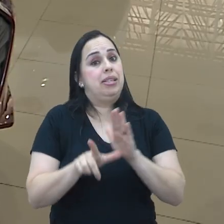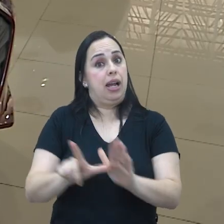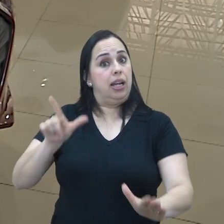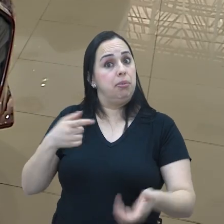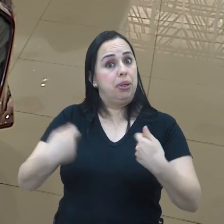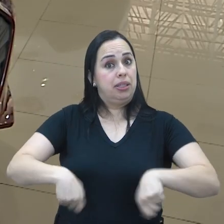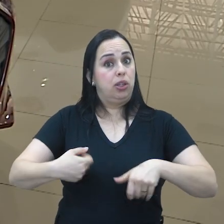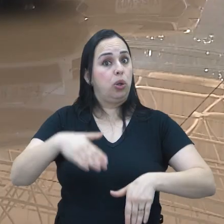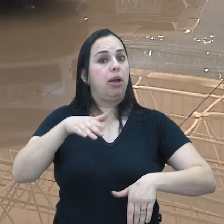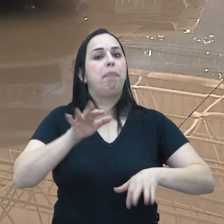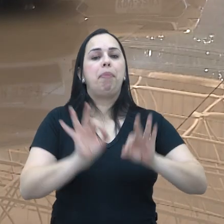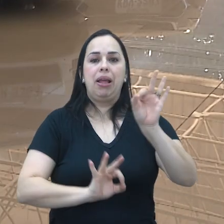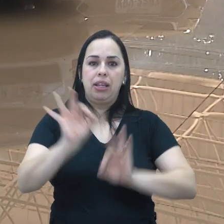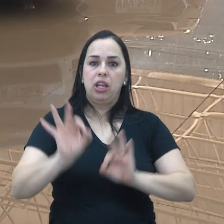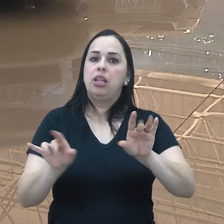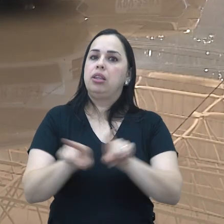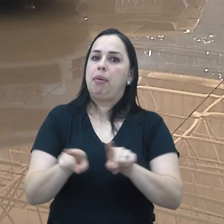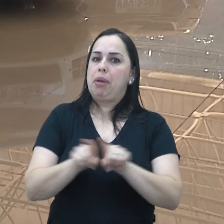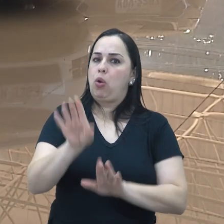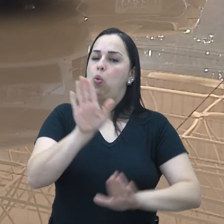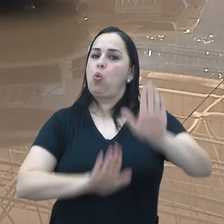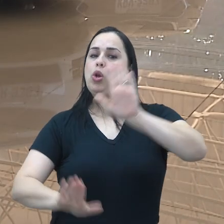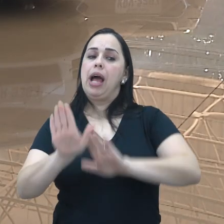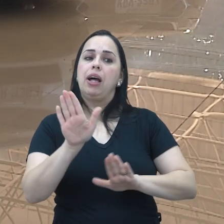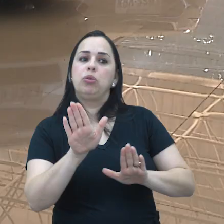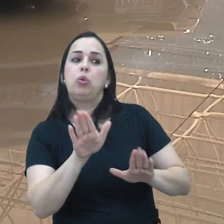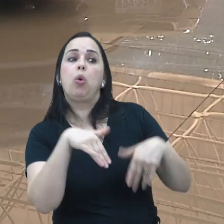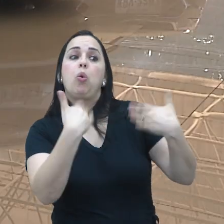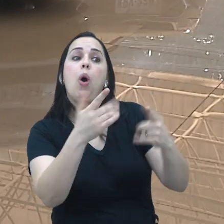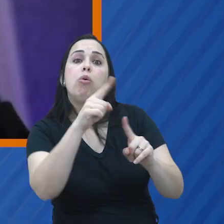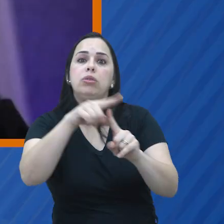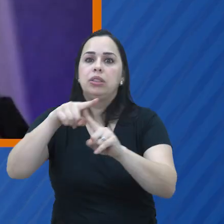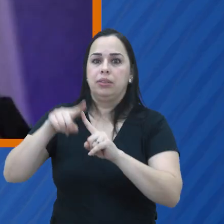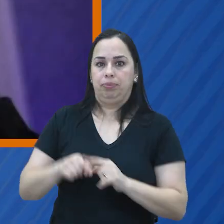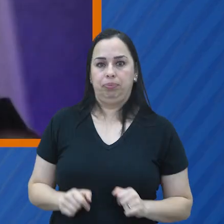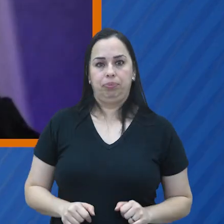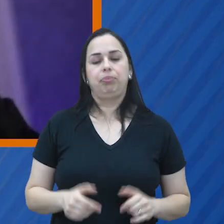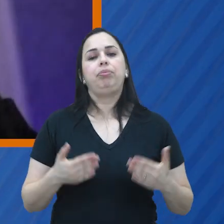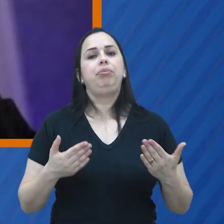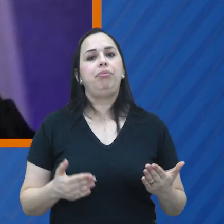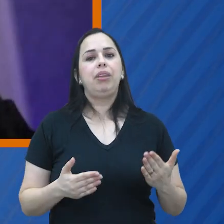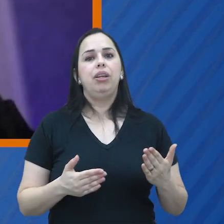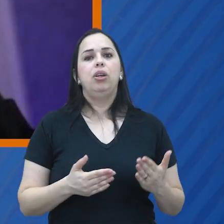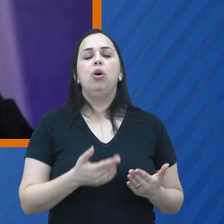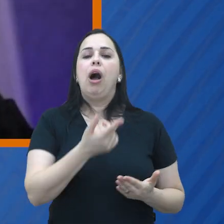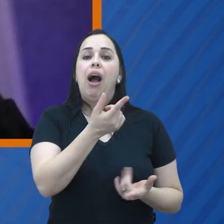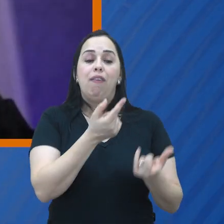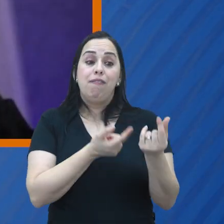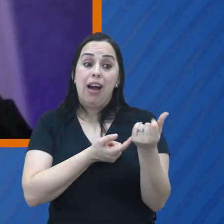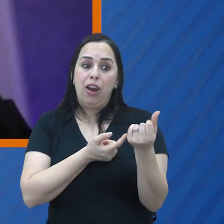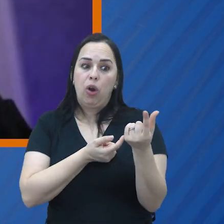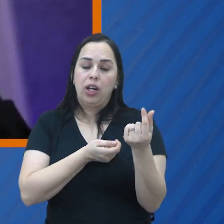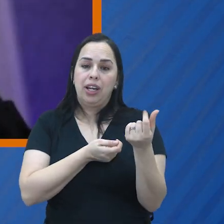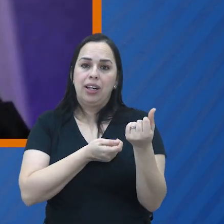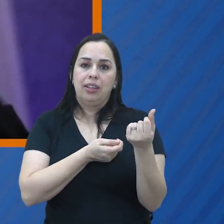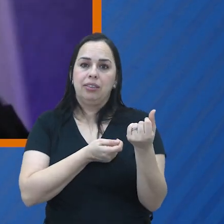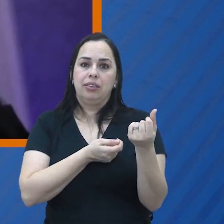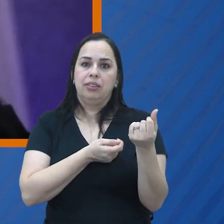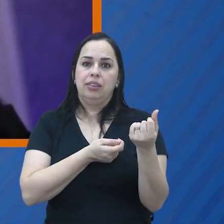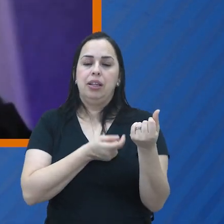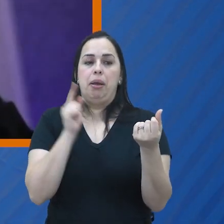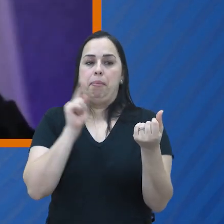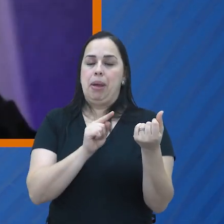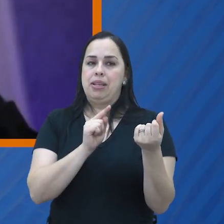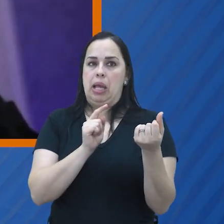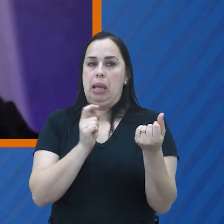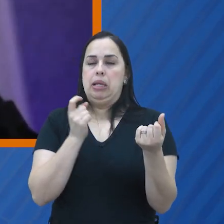planejamento e cuidado na hora de decidir por um consórcio. A parcela tem que ser do tamanho do qual ela não vai